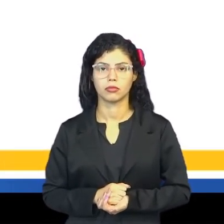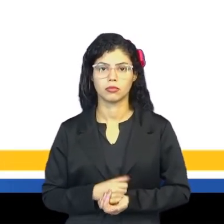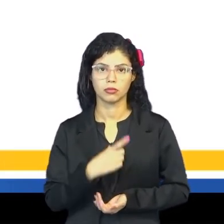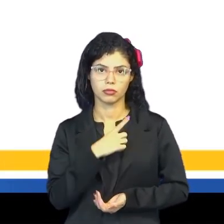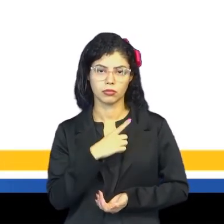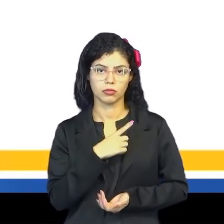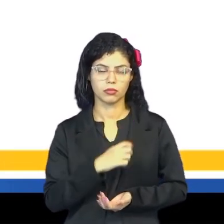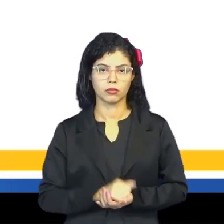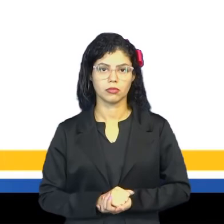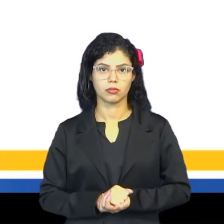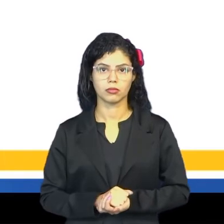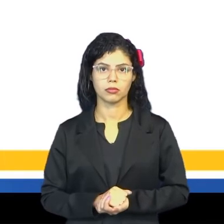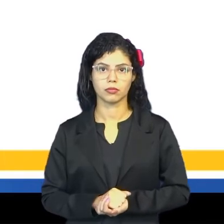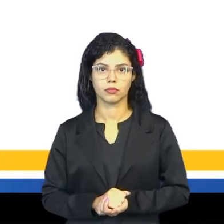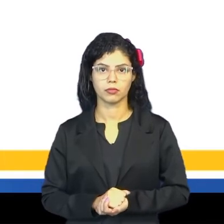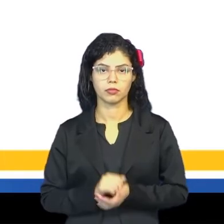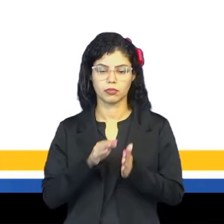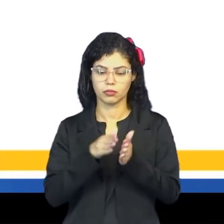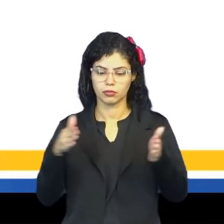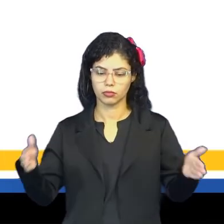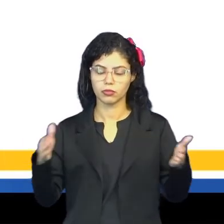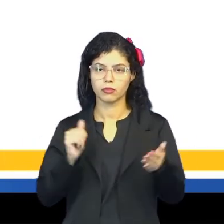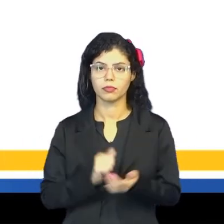ele tem uma separação.